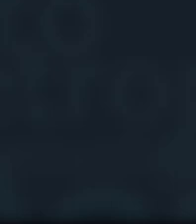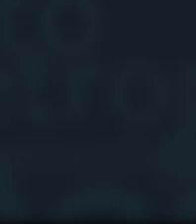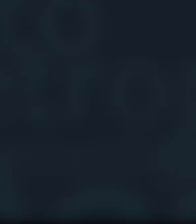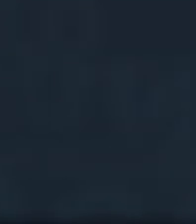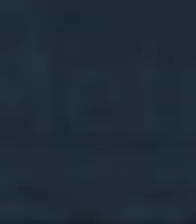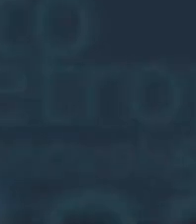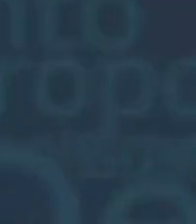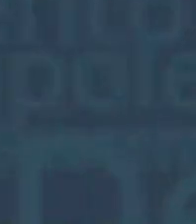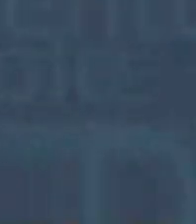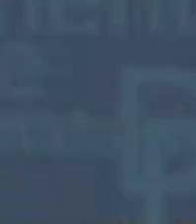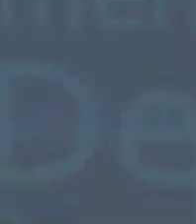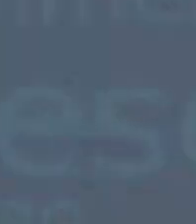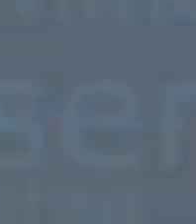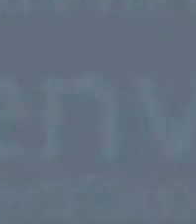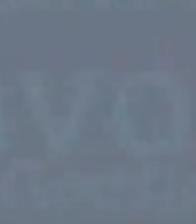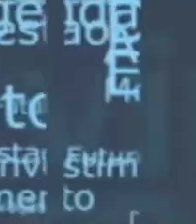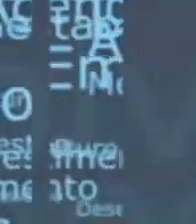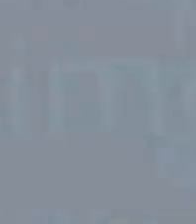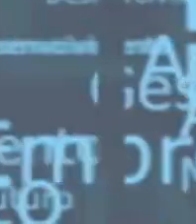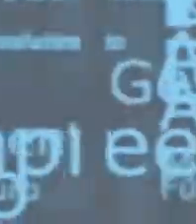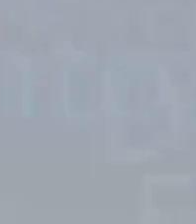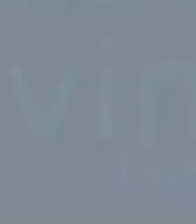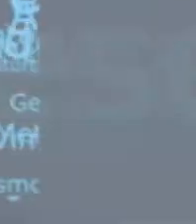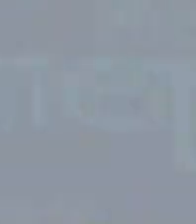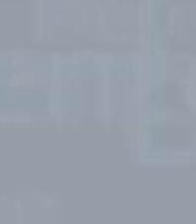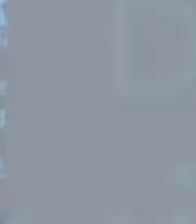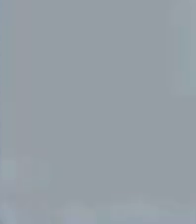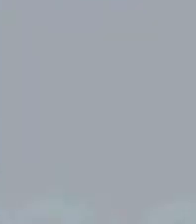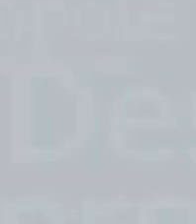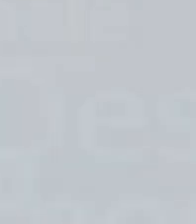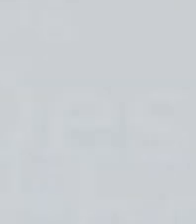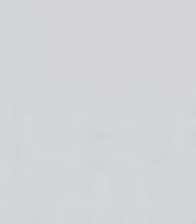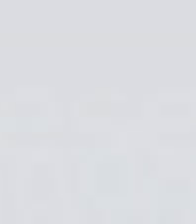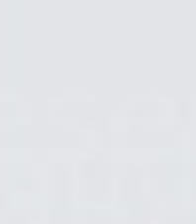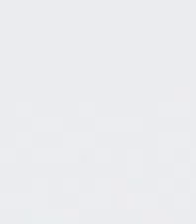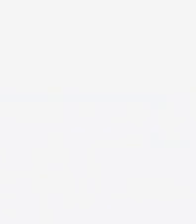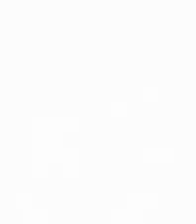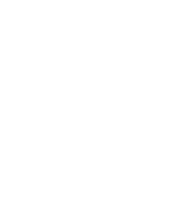Agradeço muito o convite e a oportunidade.